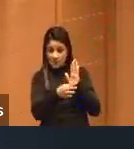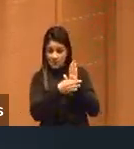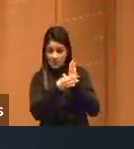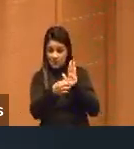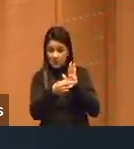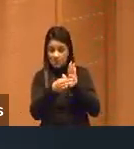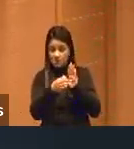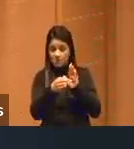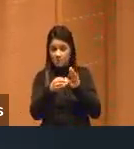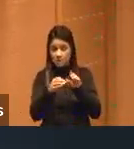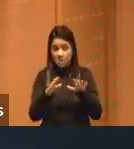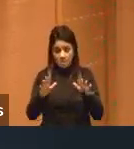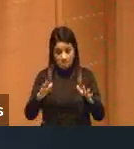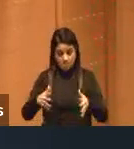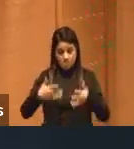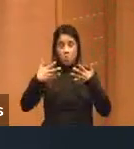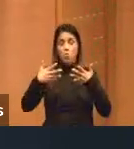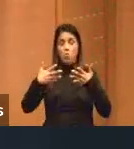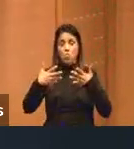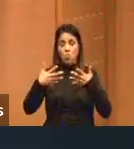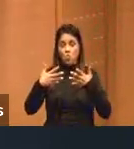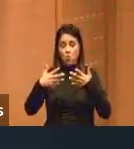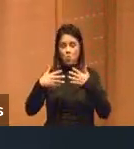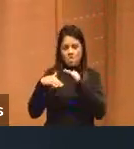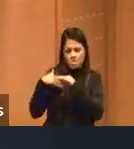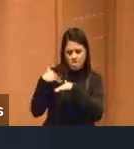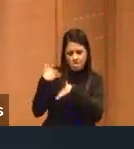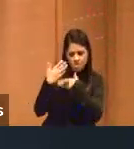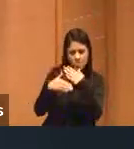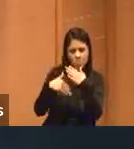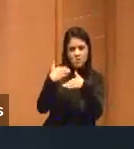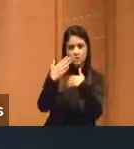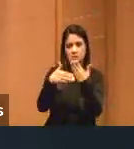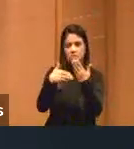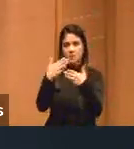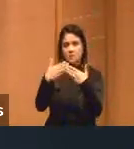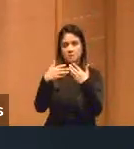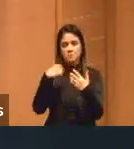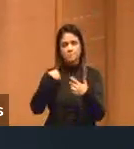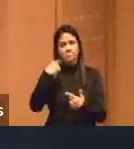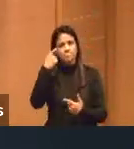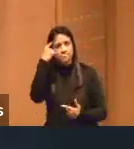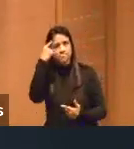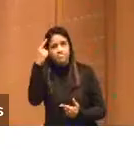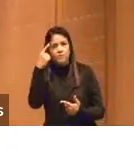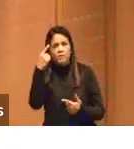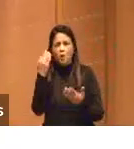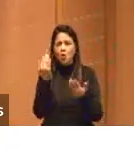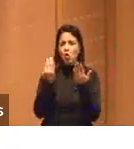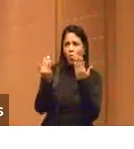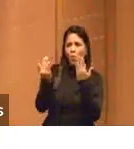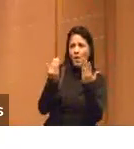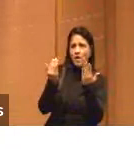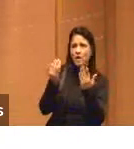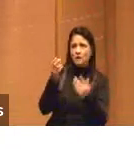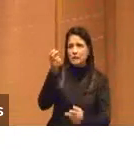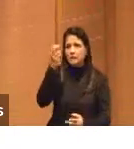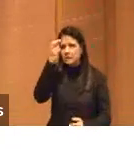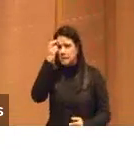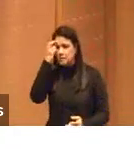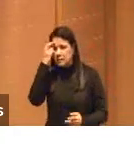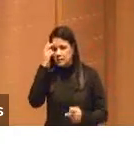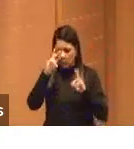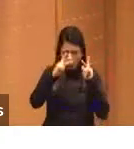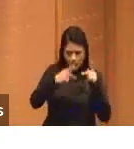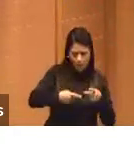dispara em nós processos de formação intensos, e a gente sempre fica querendo, então, se comparar com essas inteligências, eu